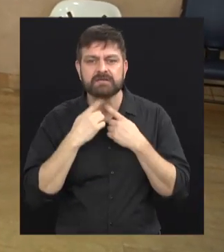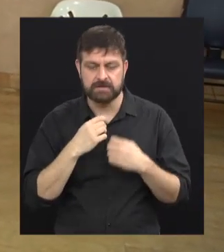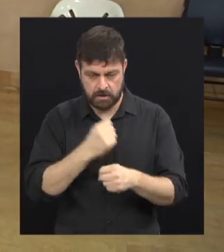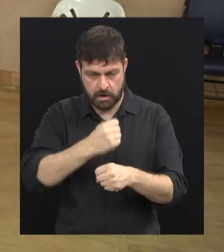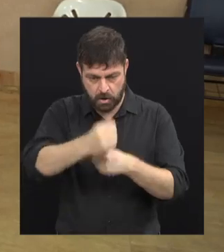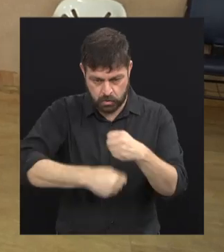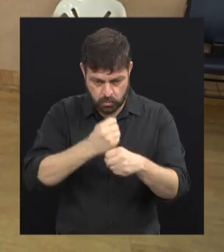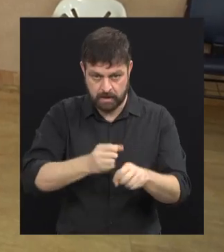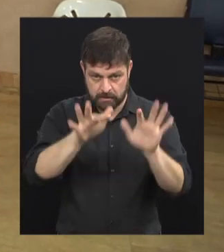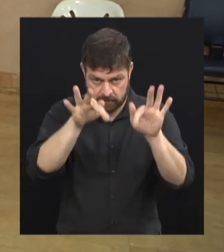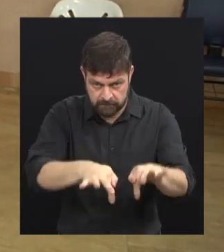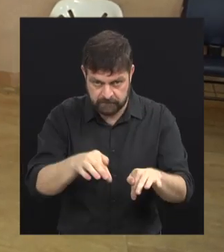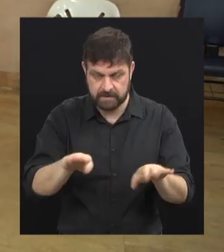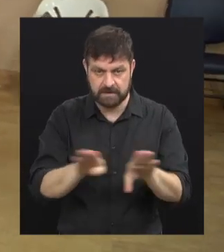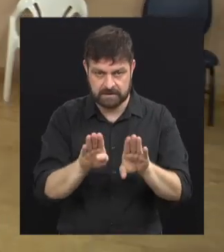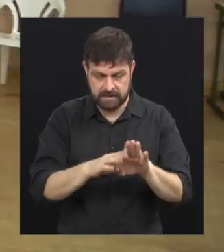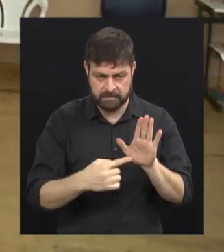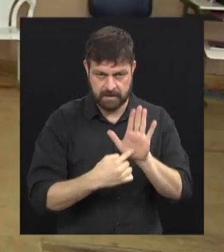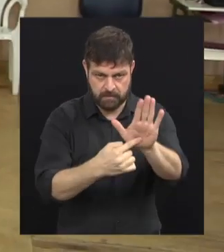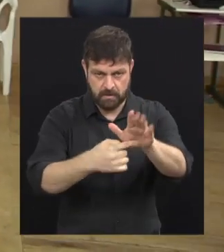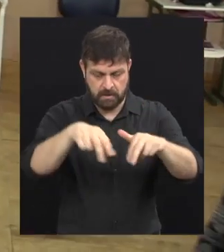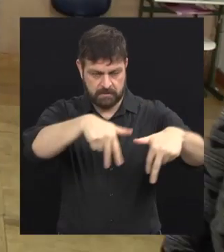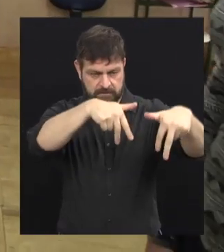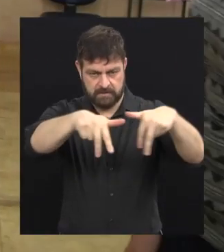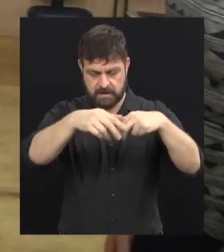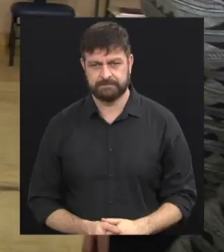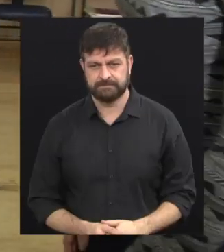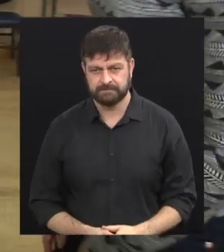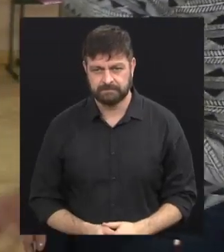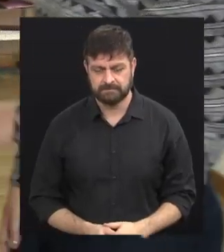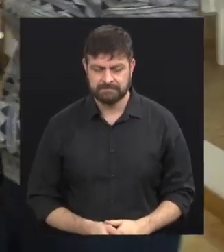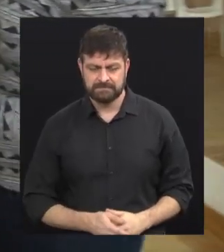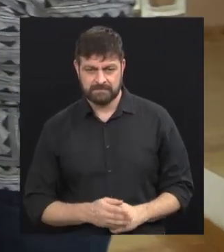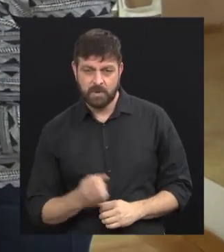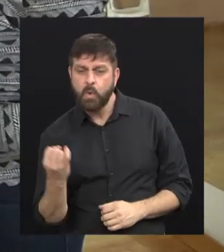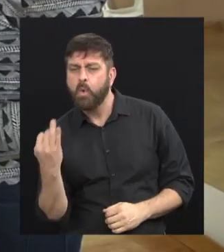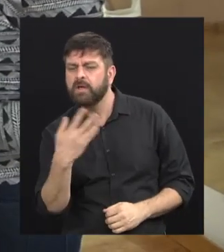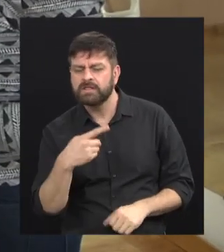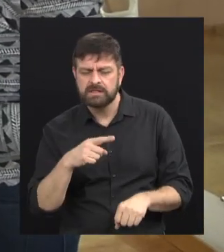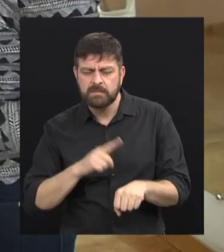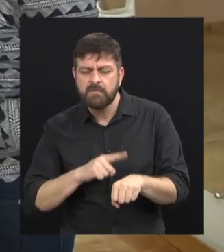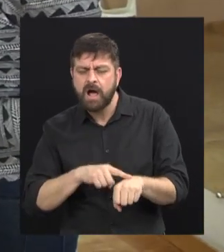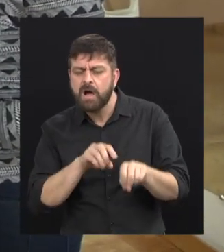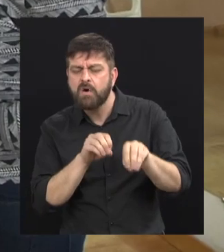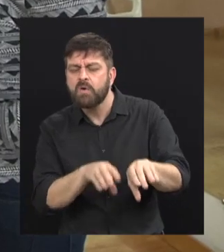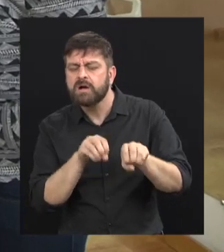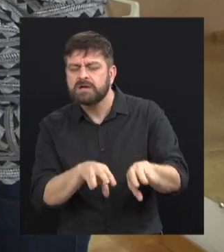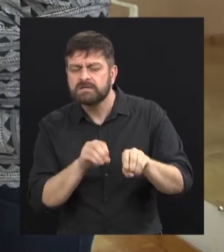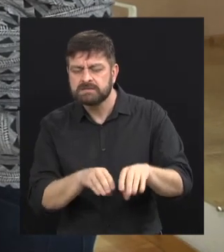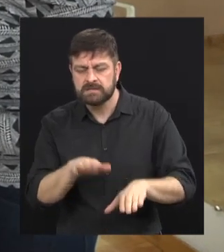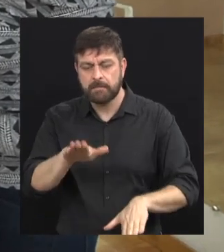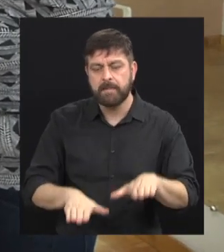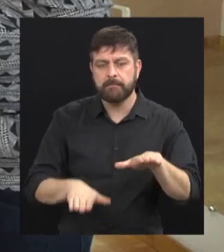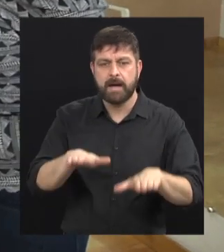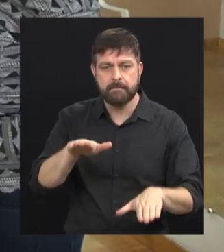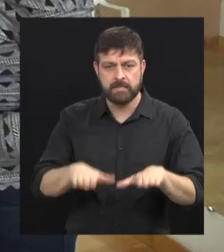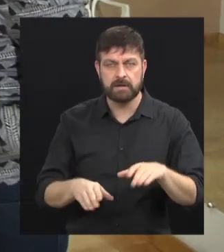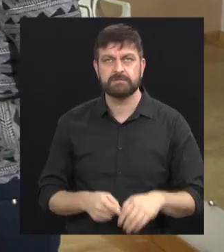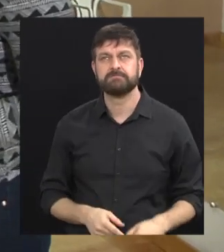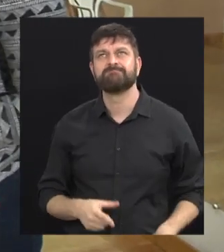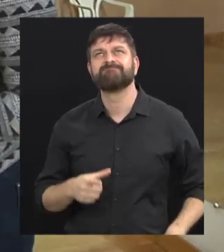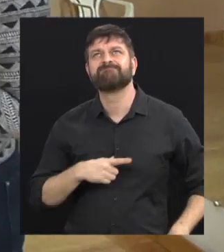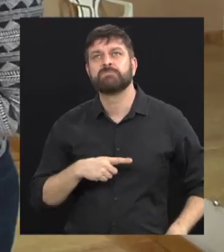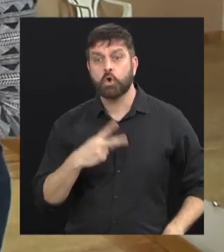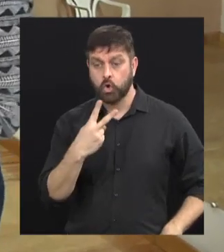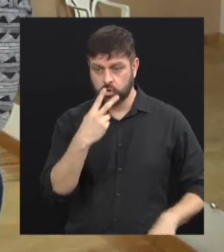ano também. Aí tem a apresentação. Aí a gente faz figurino. Há quanto tempo você já dá aula de sapateado aqui? Aqui